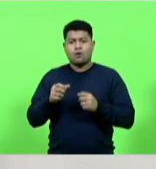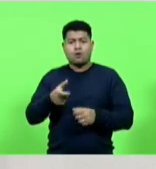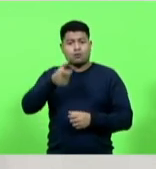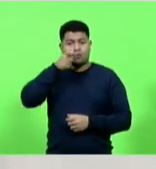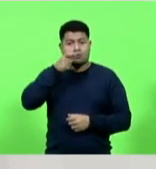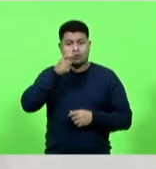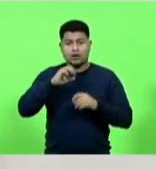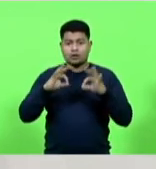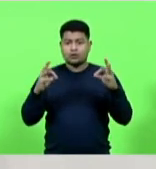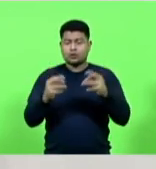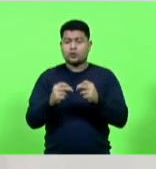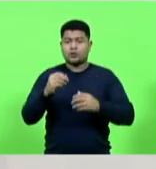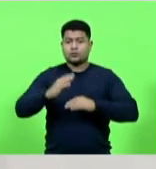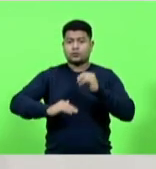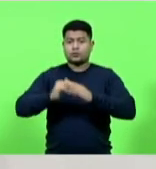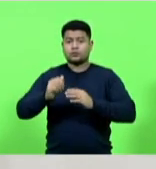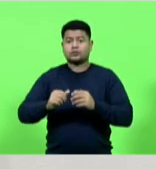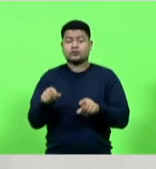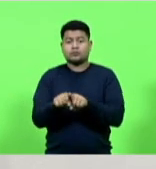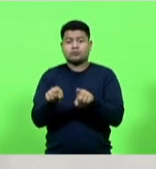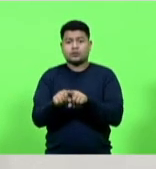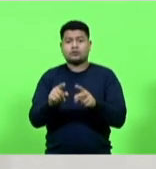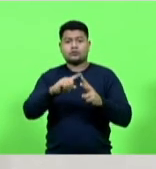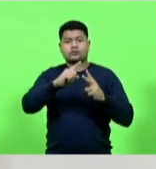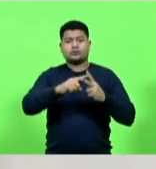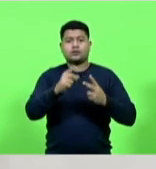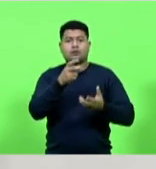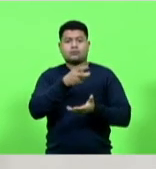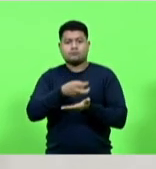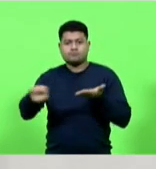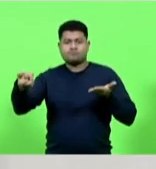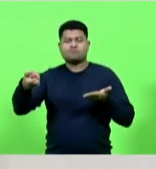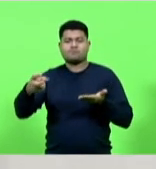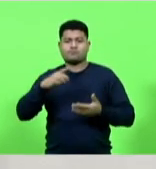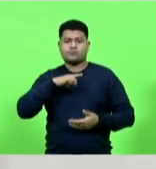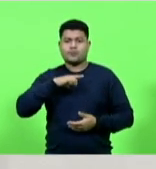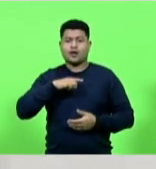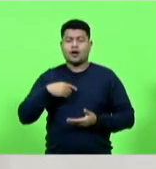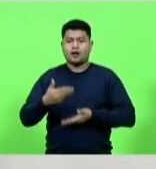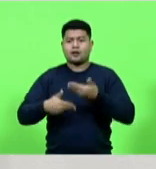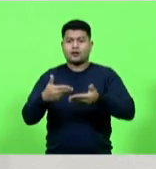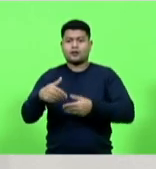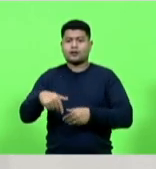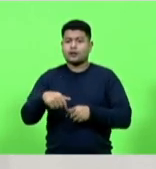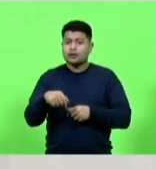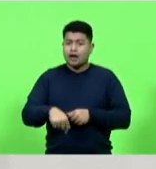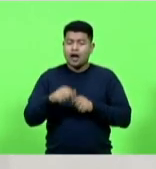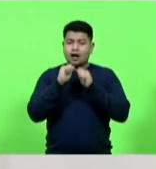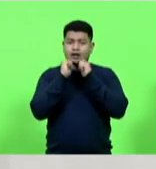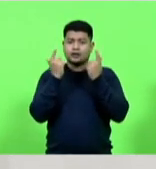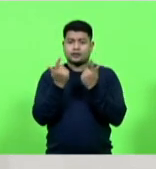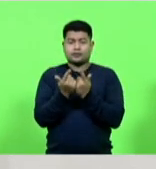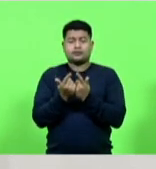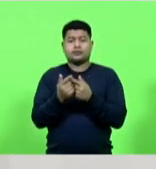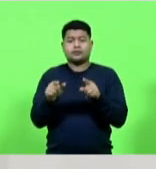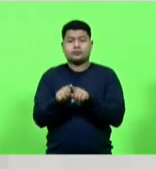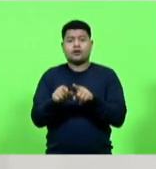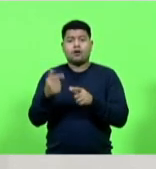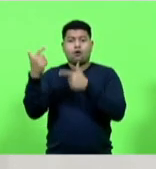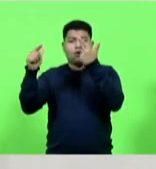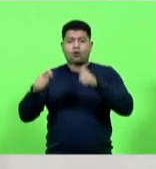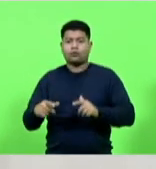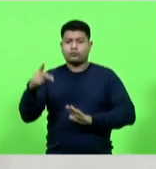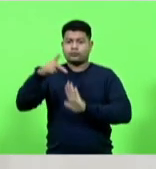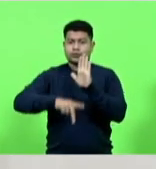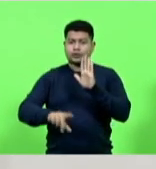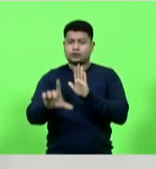aos dois processos de impeachment que tramitaram neste parlamento bem como todos os demais projetos de lei que ajudaram a atenuar os